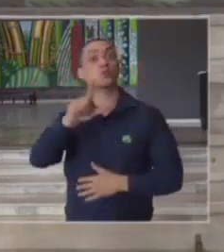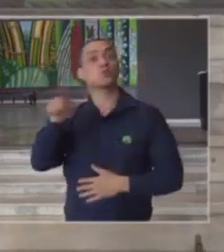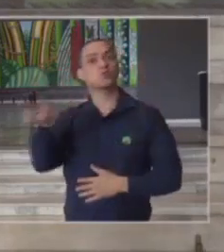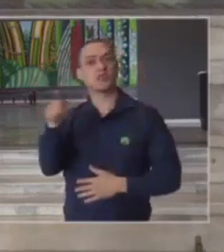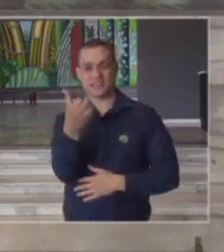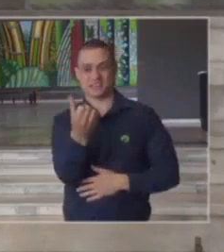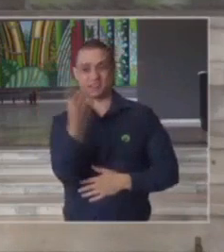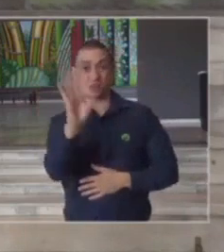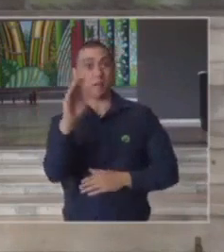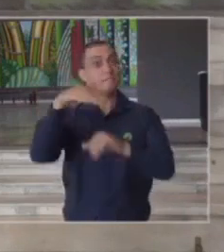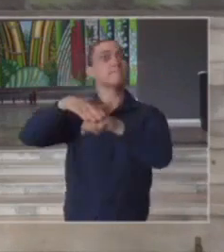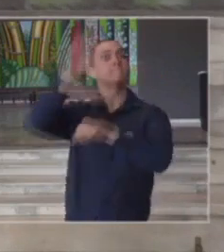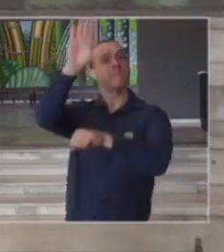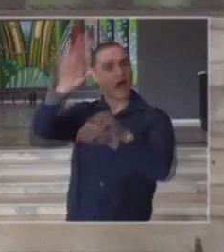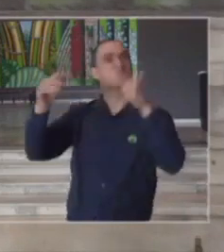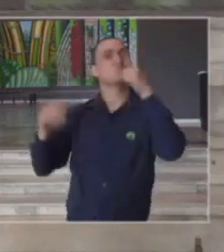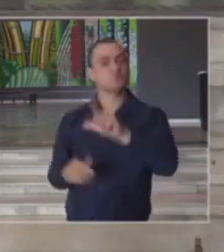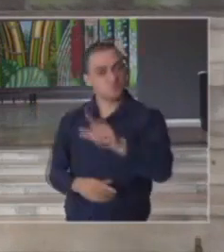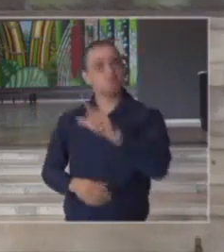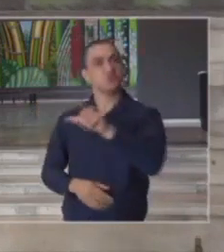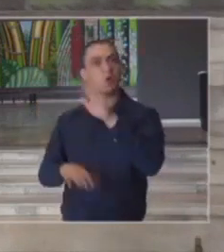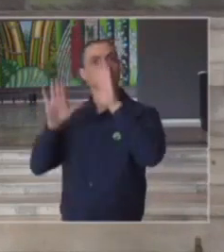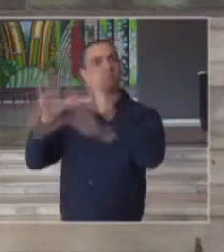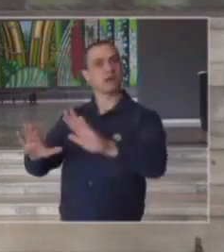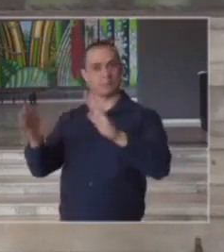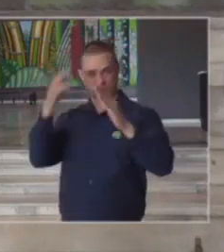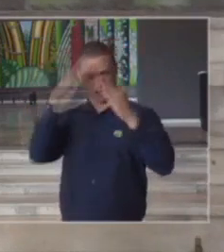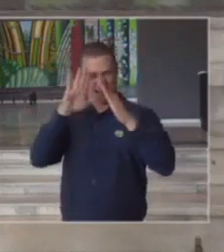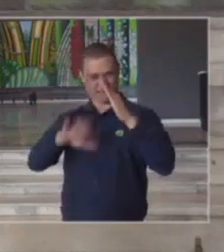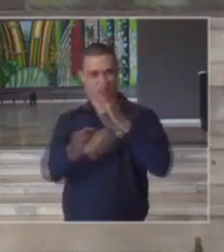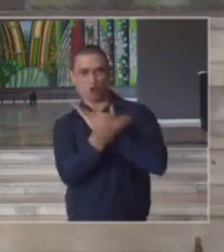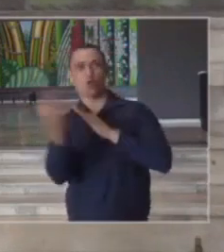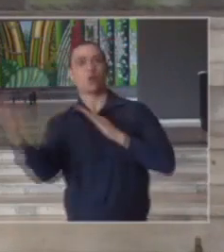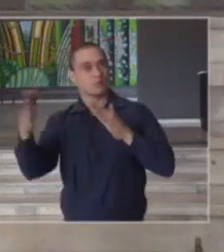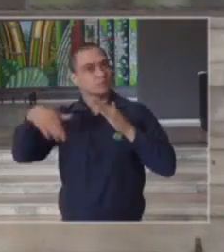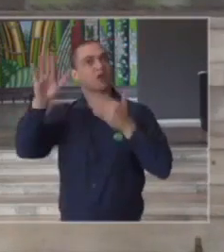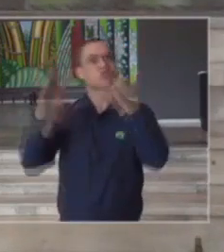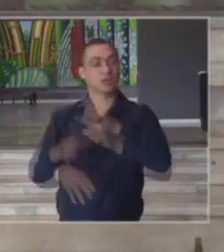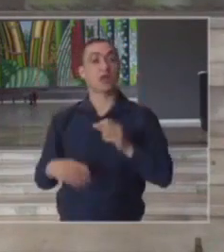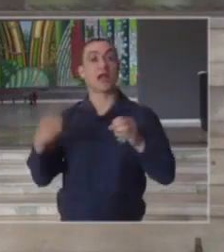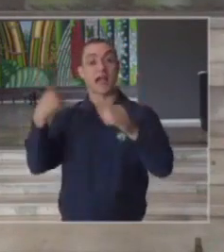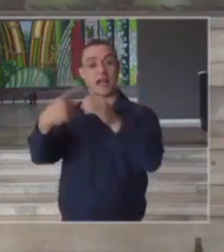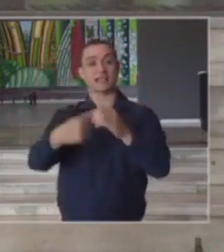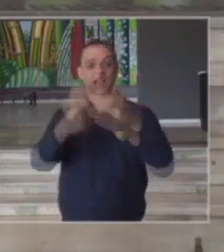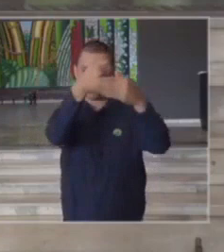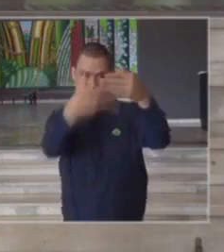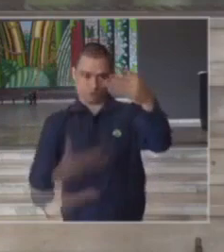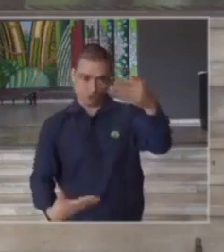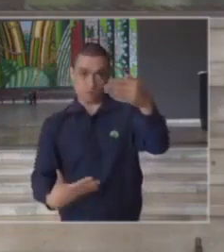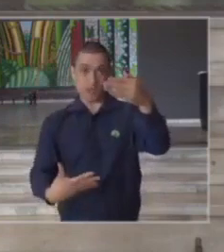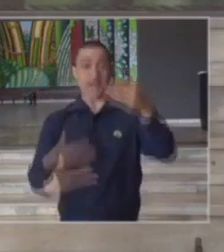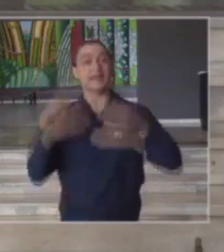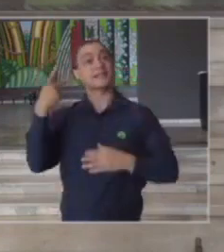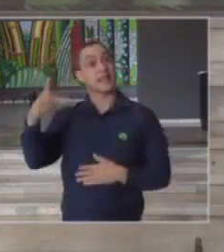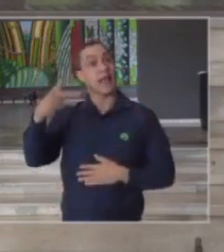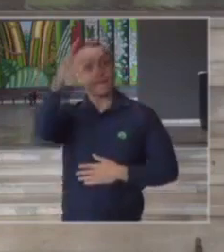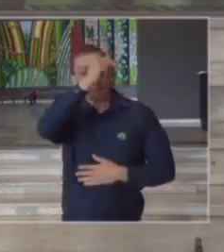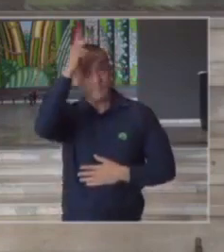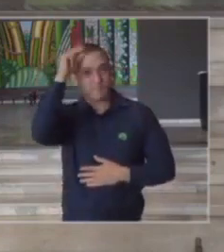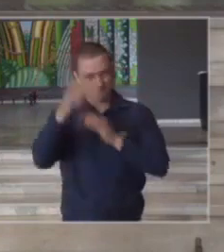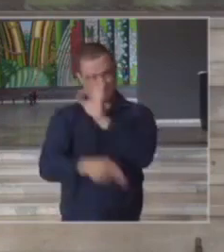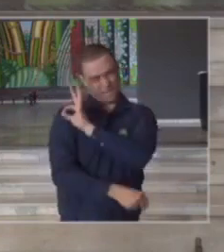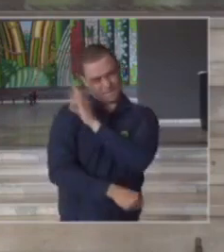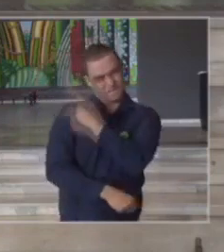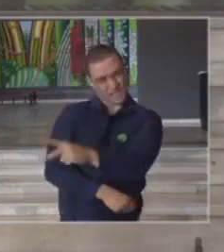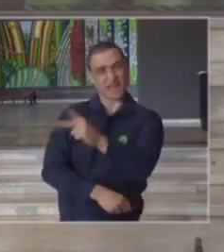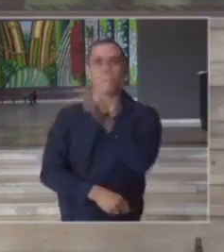índices expressivos de distanciamento social as cidades através dos seus prefeitos e